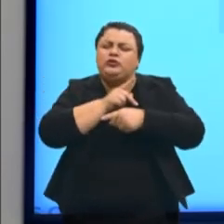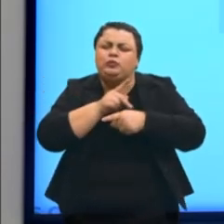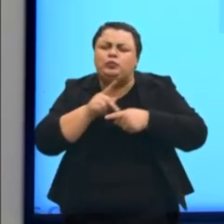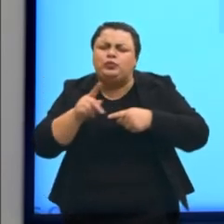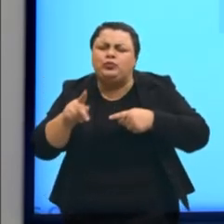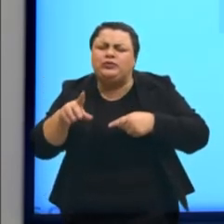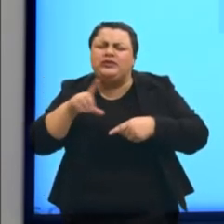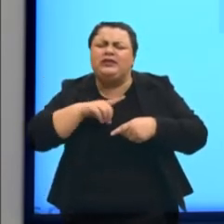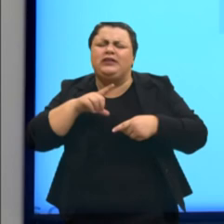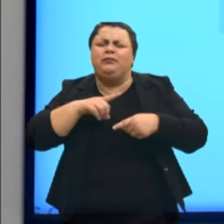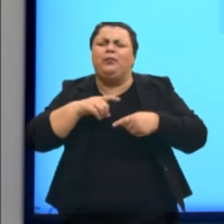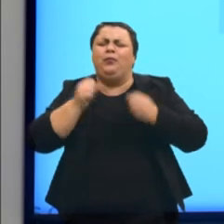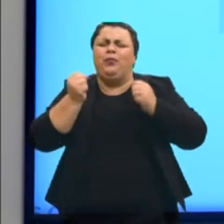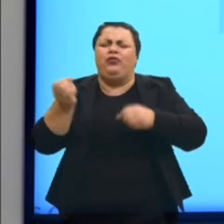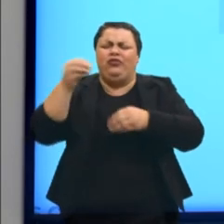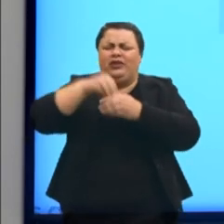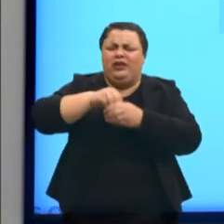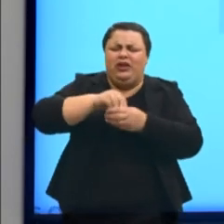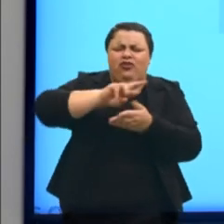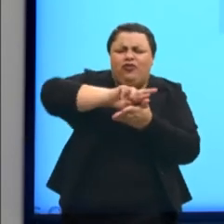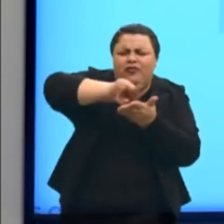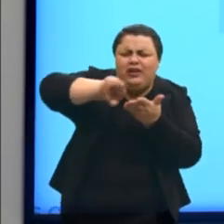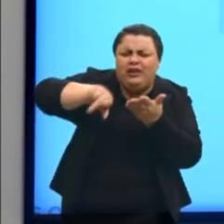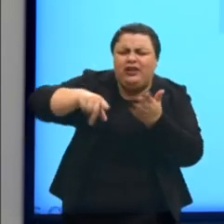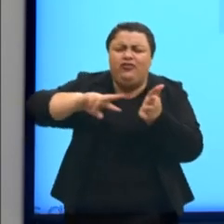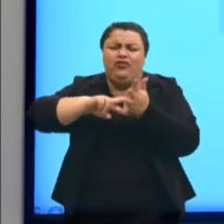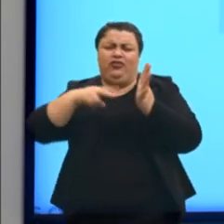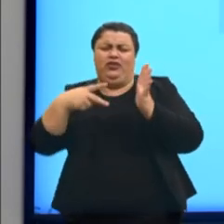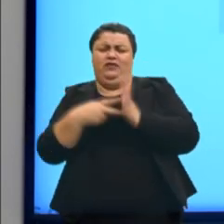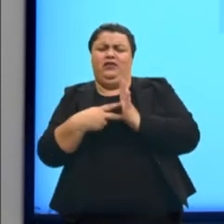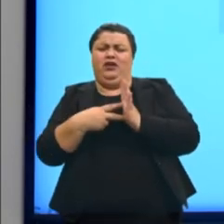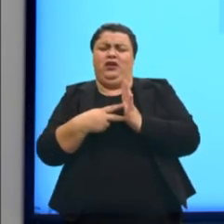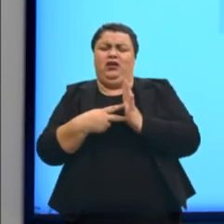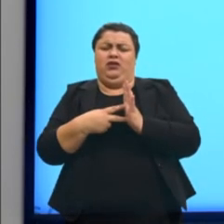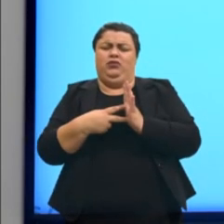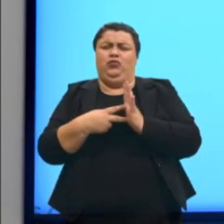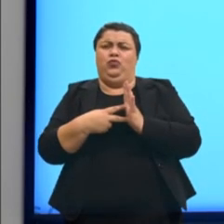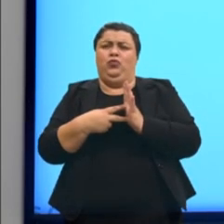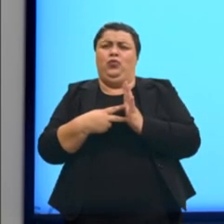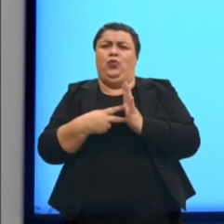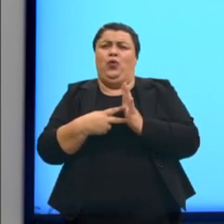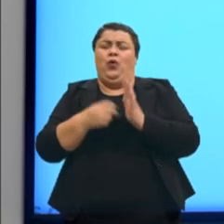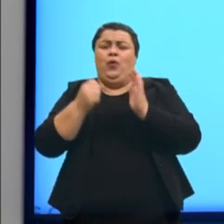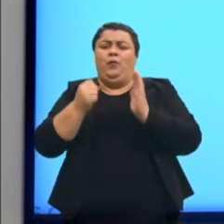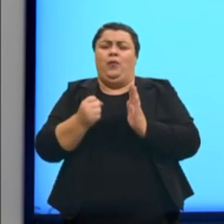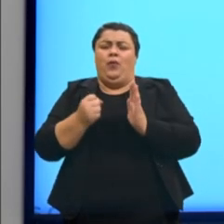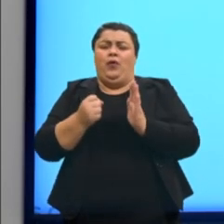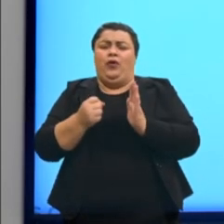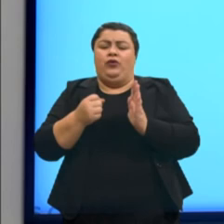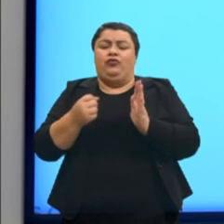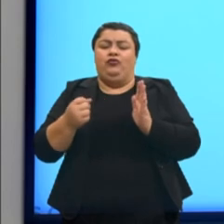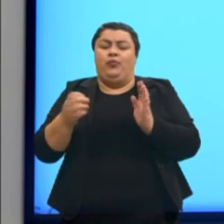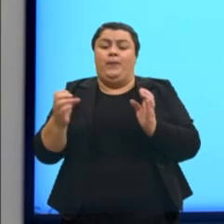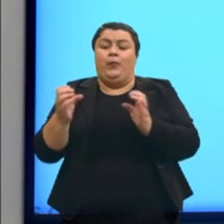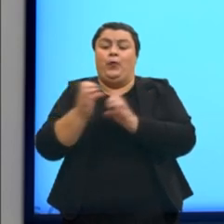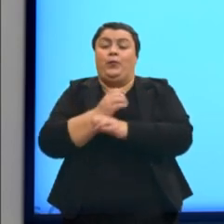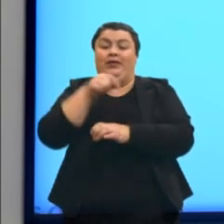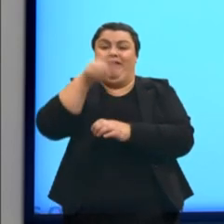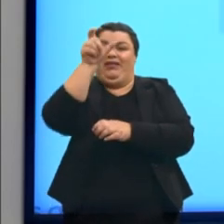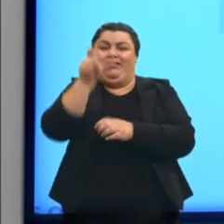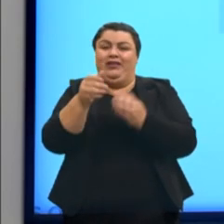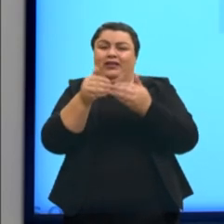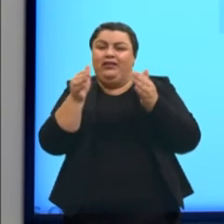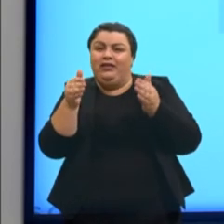diversos significados porque cada leitor pode interpretar, pode preencher essas lacunas aqui